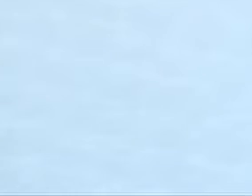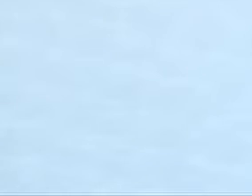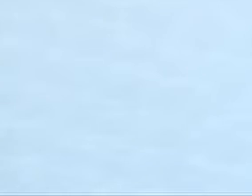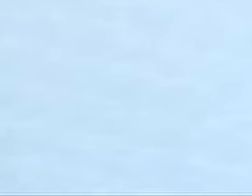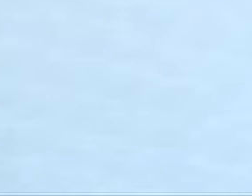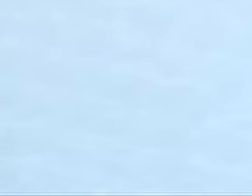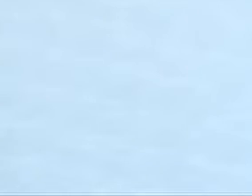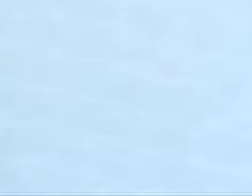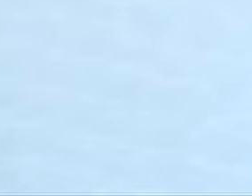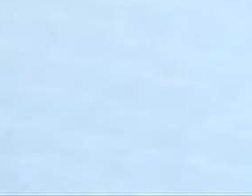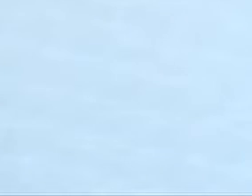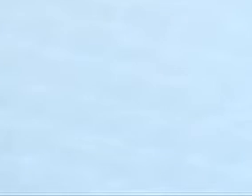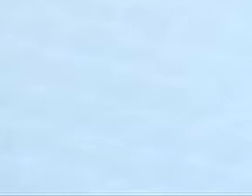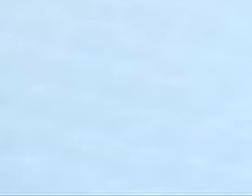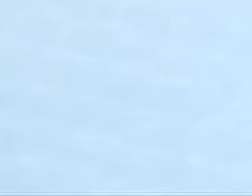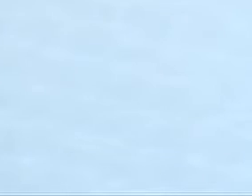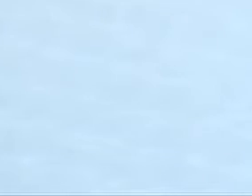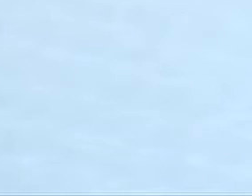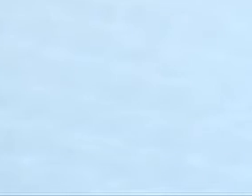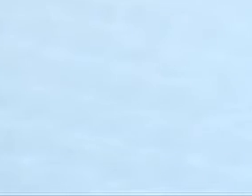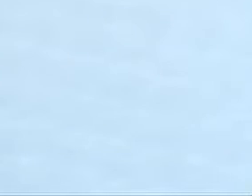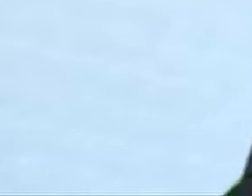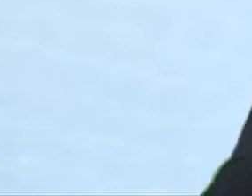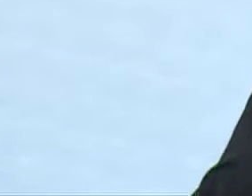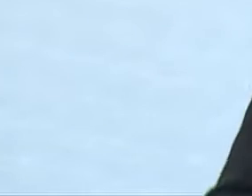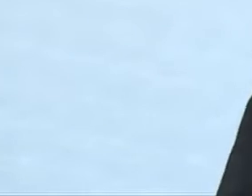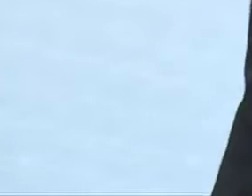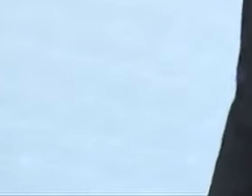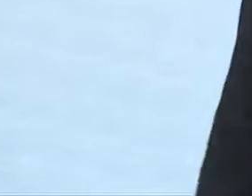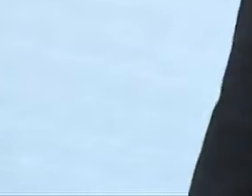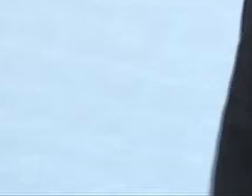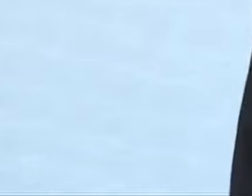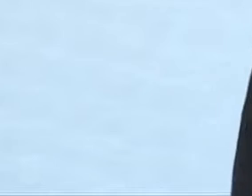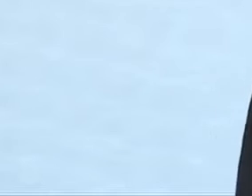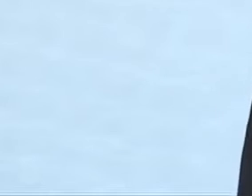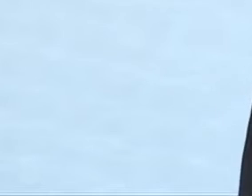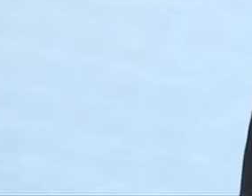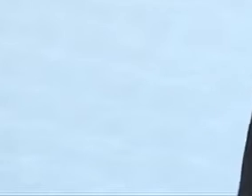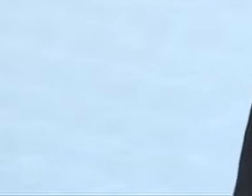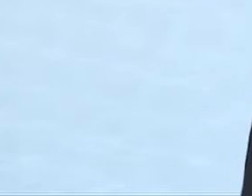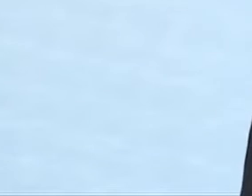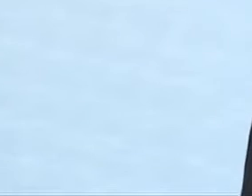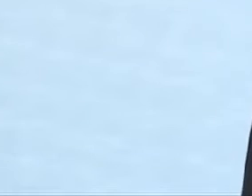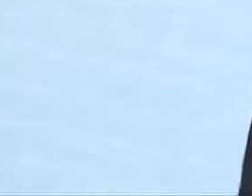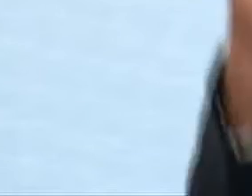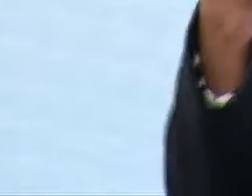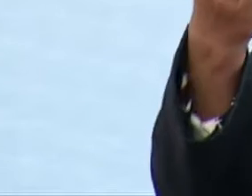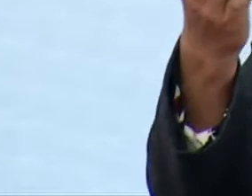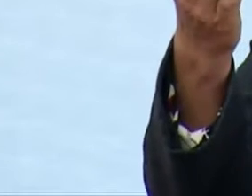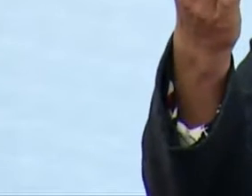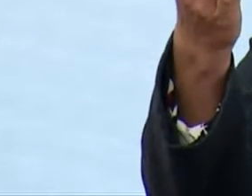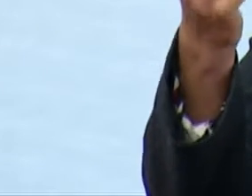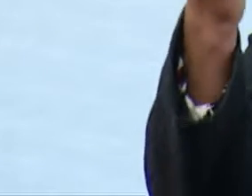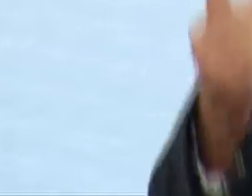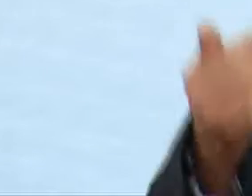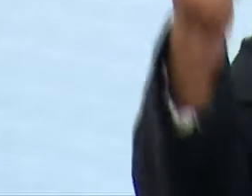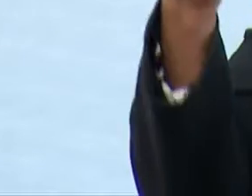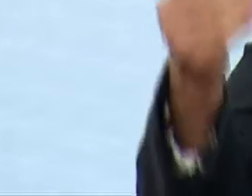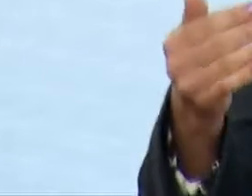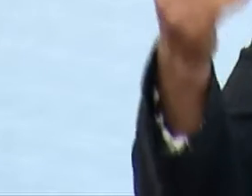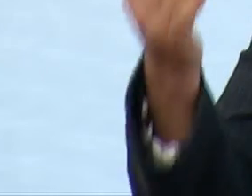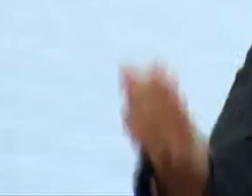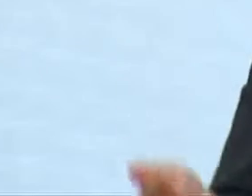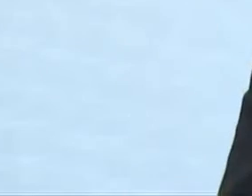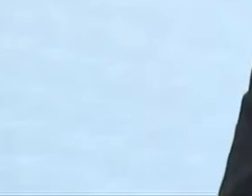através de um ataque, de um TAC, porque se o prefeito da cidade não estabelecer, vereador Fausto, não